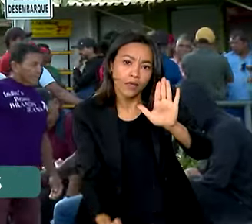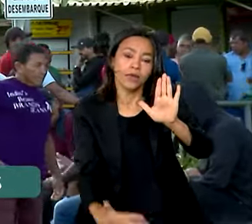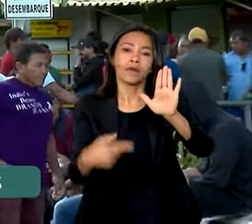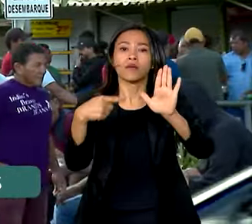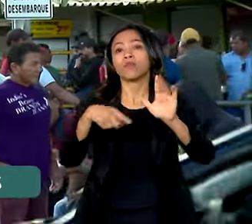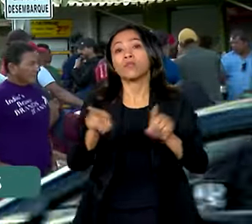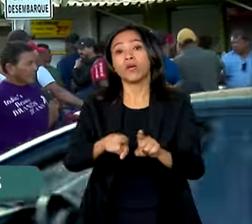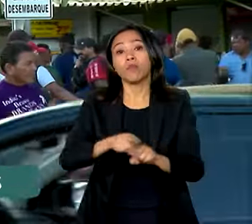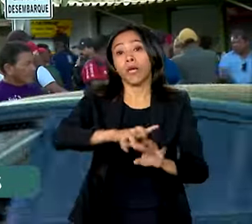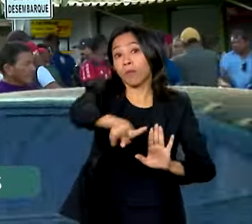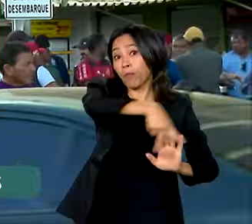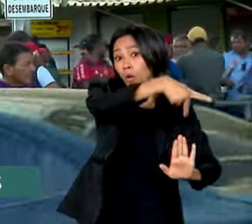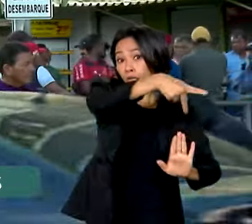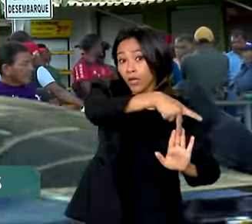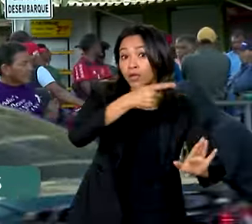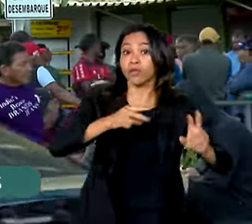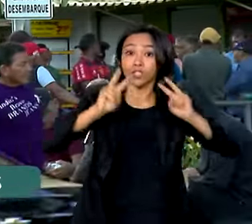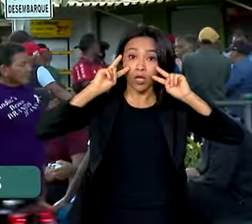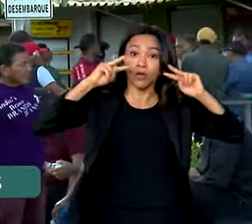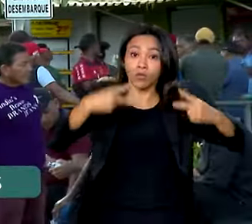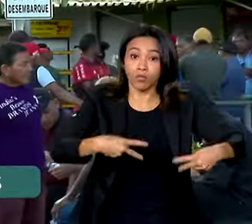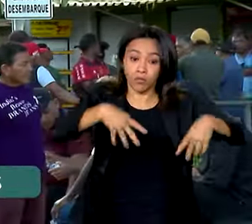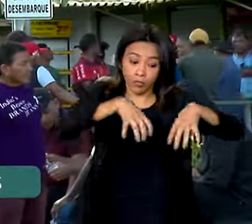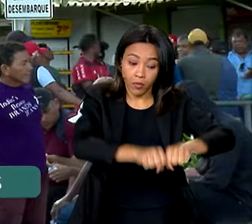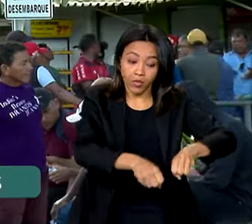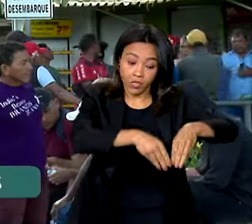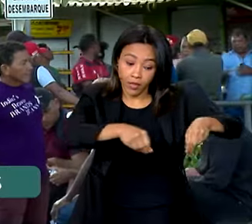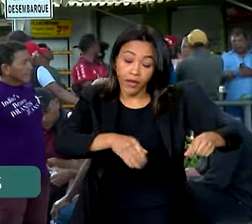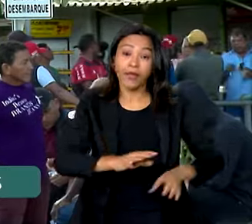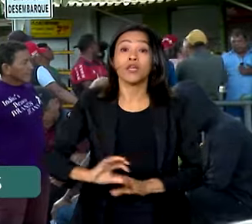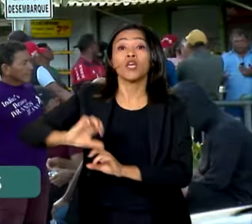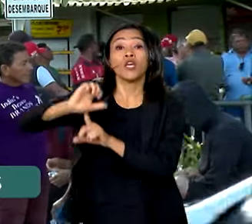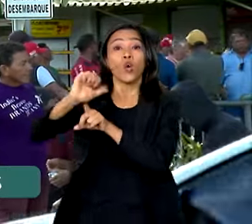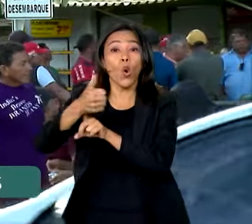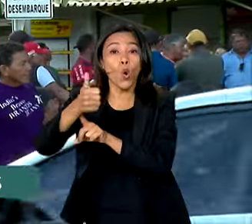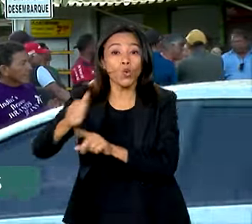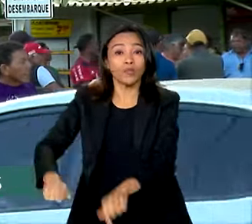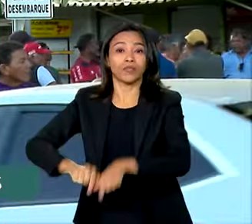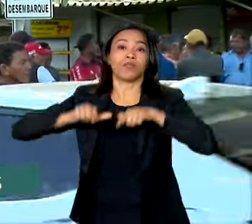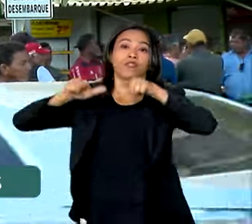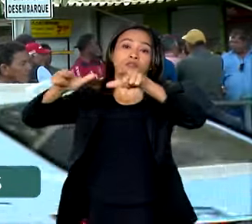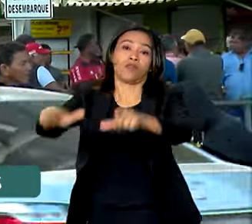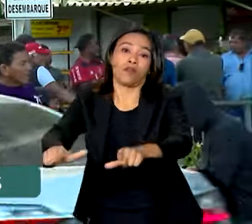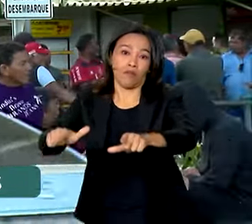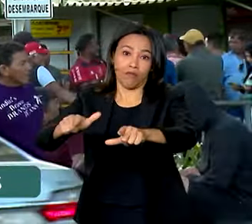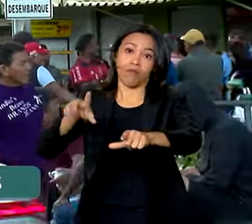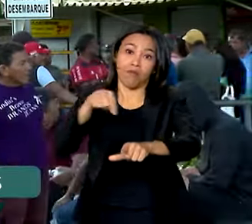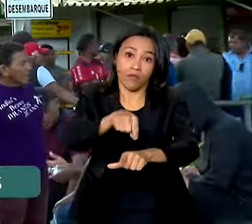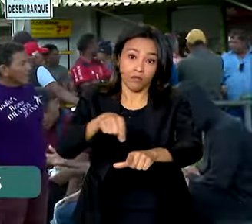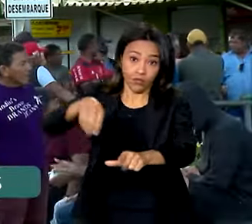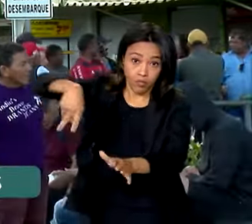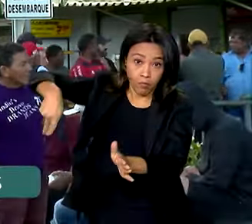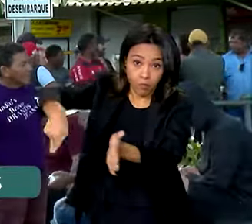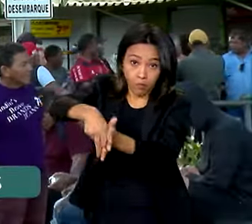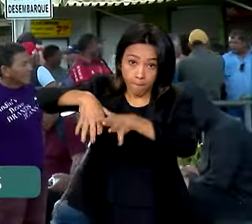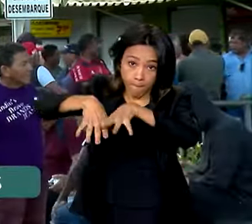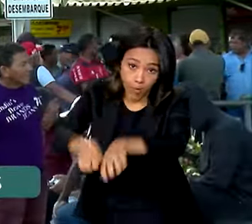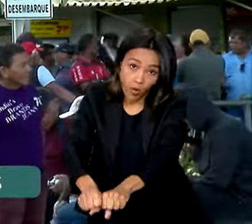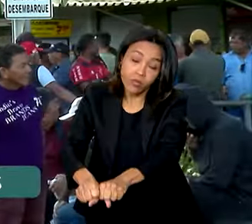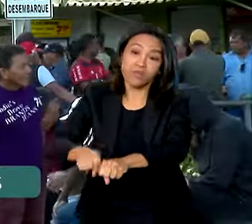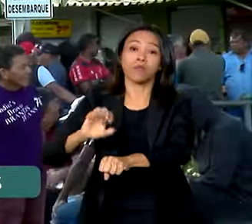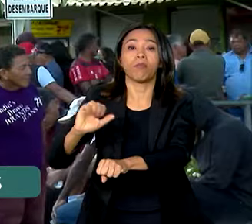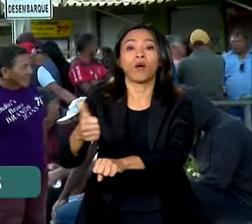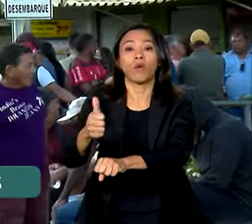portarias de reconhecimento e emitiu 11 títulos para 7 comunidades. Dentre os quilombos que já